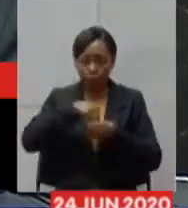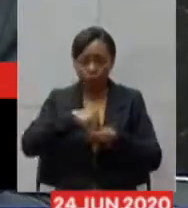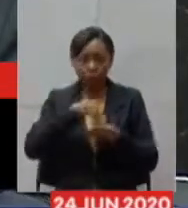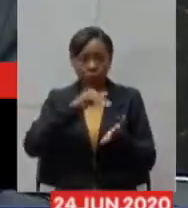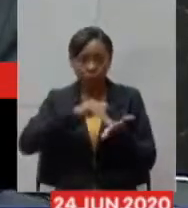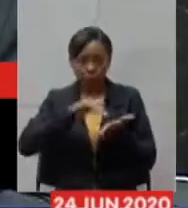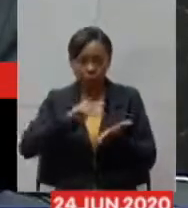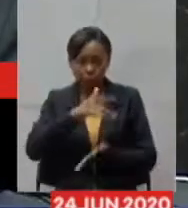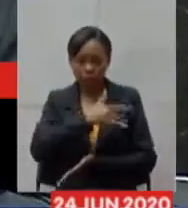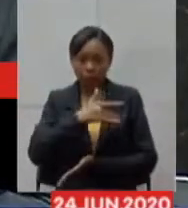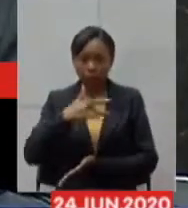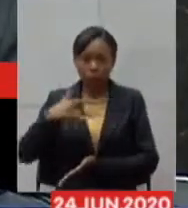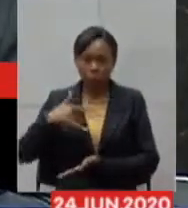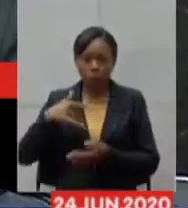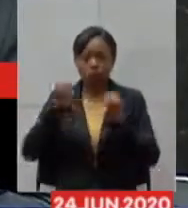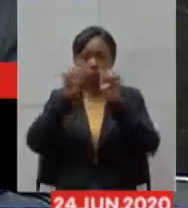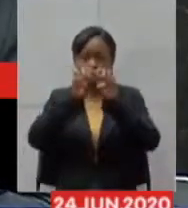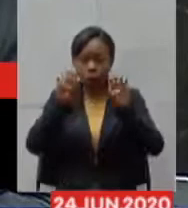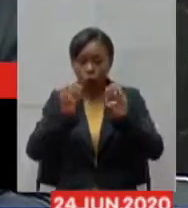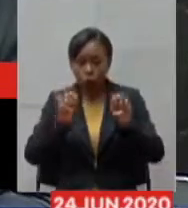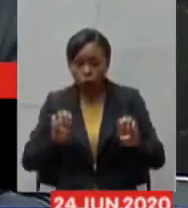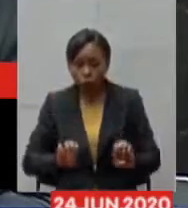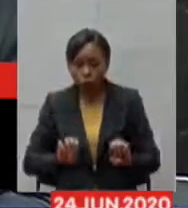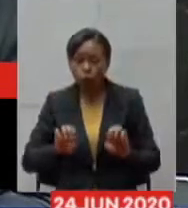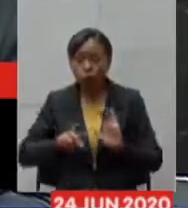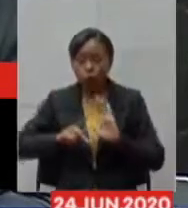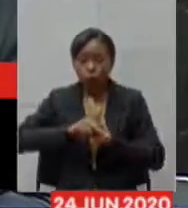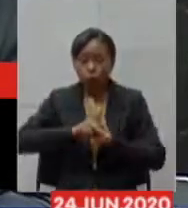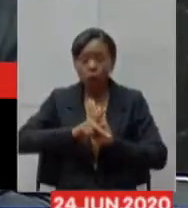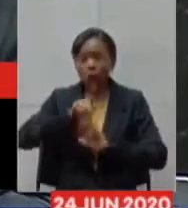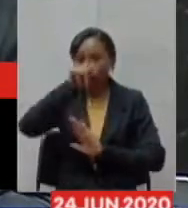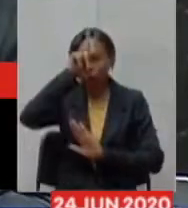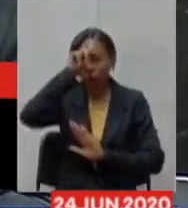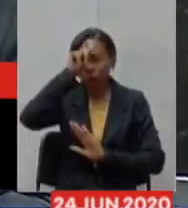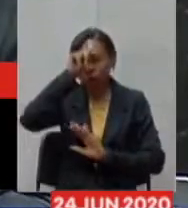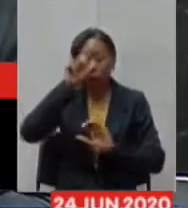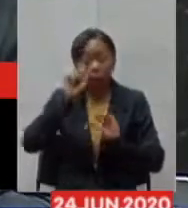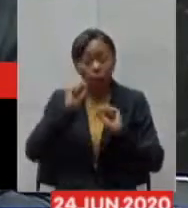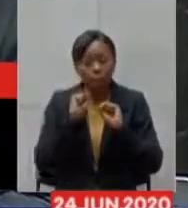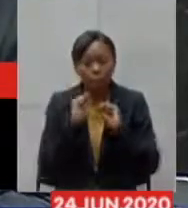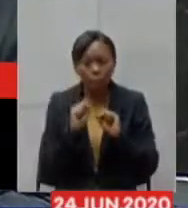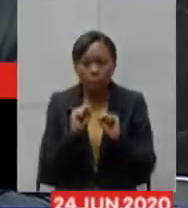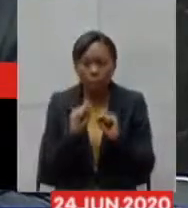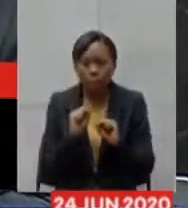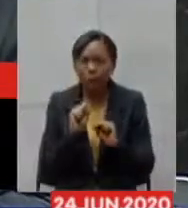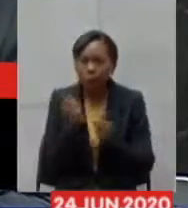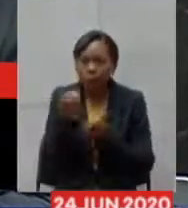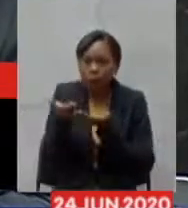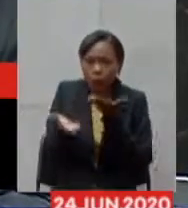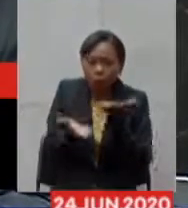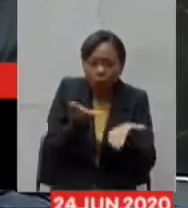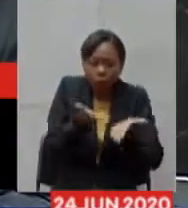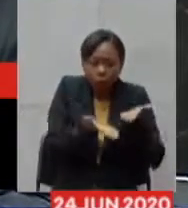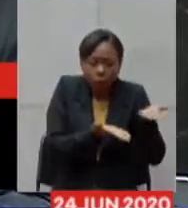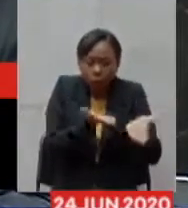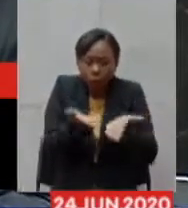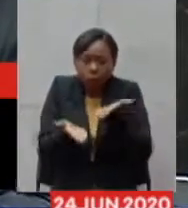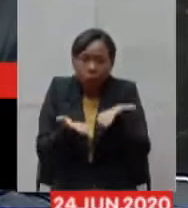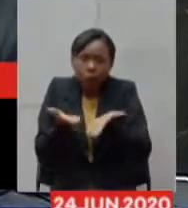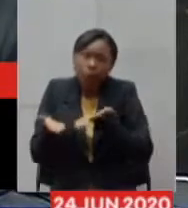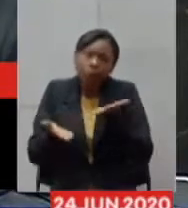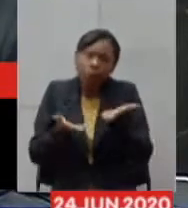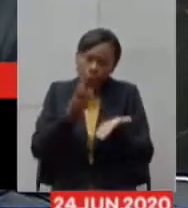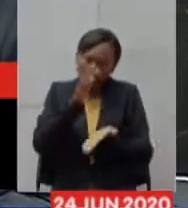saúde as estruturas hospitalares elas tenham condição de dar o atendimento às pessoas tendo condição de dar o